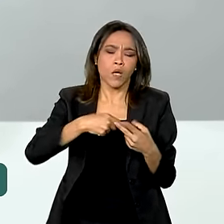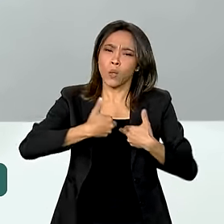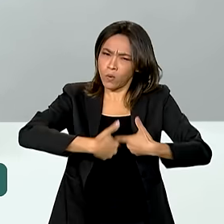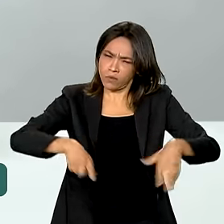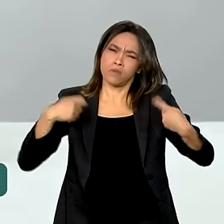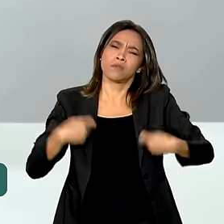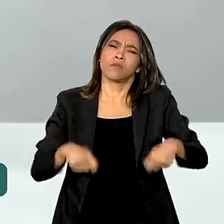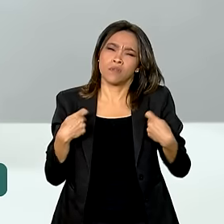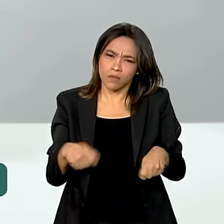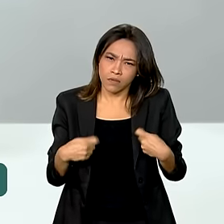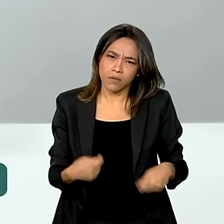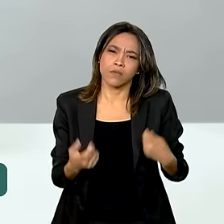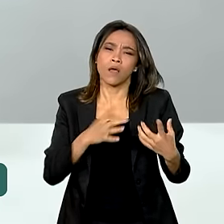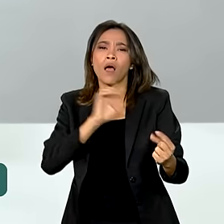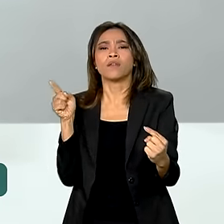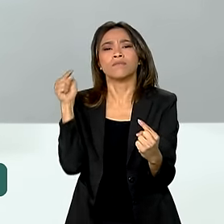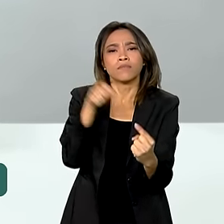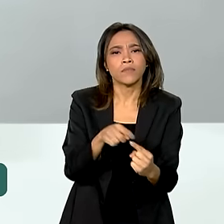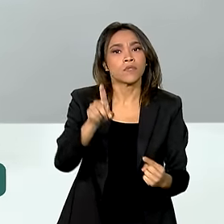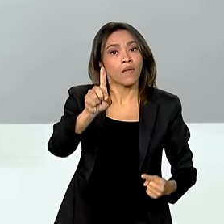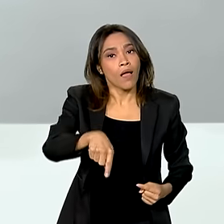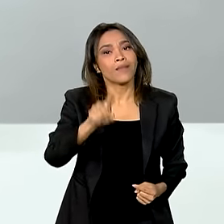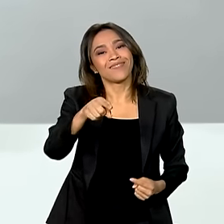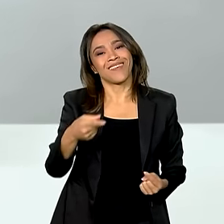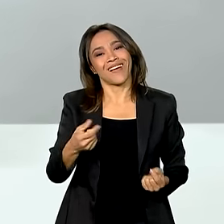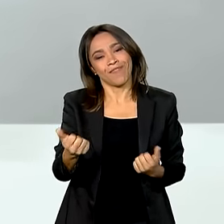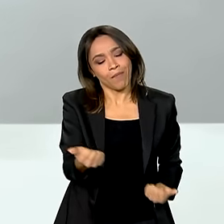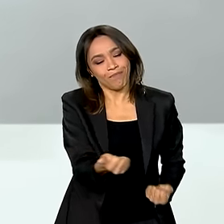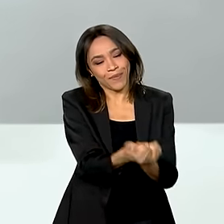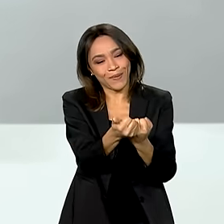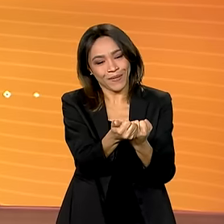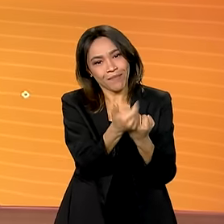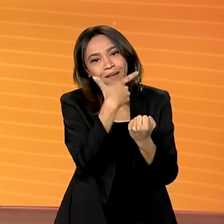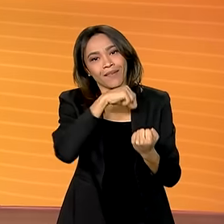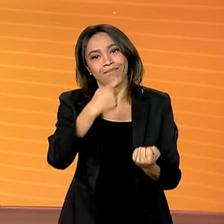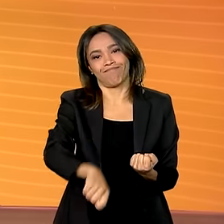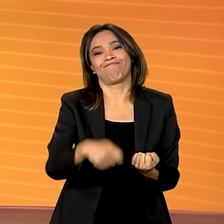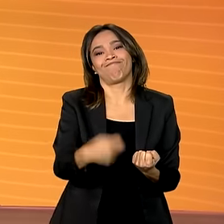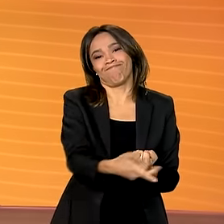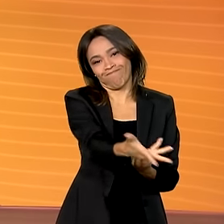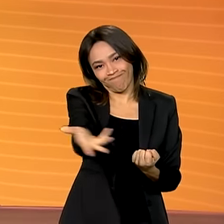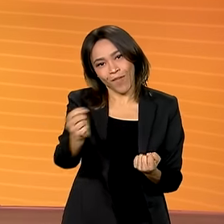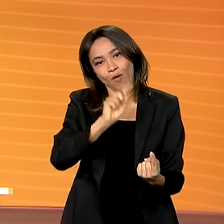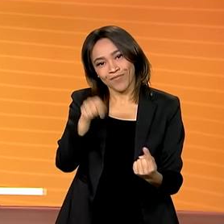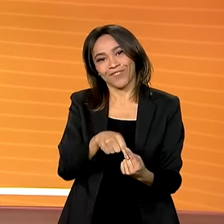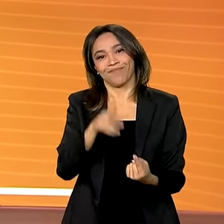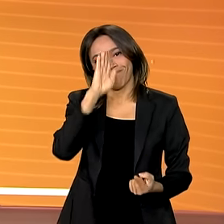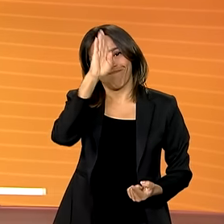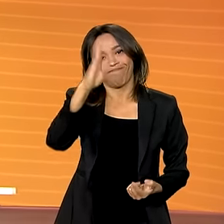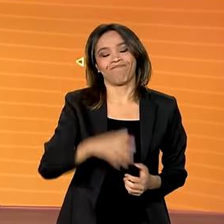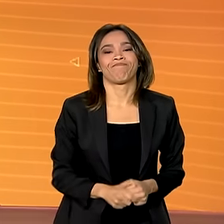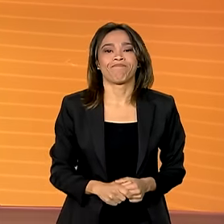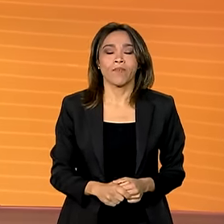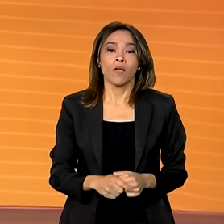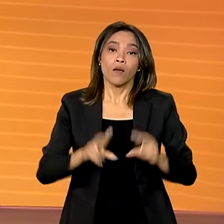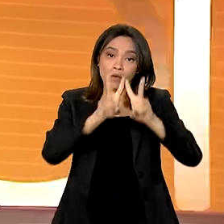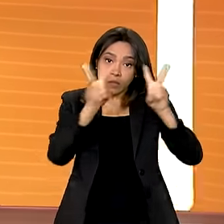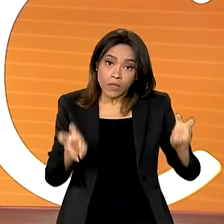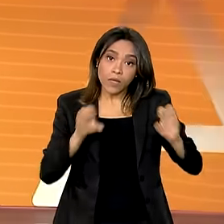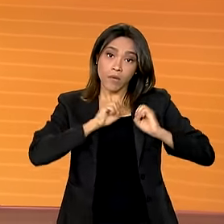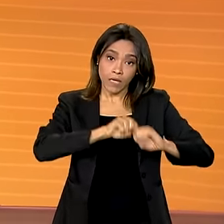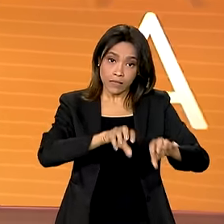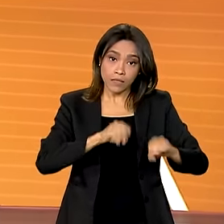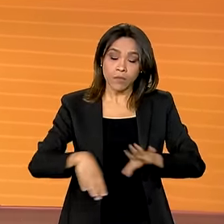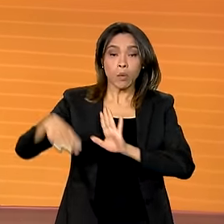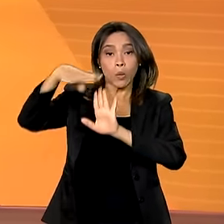são necessárias. O objetivo é dar a mão a quem mais precisa. É isso. O assunto agora é educação. O